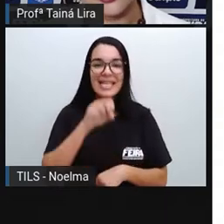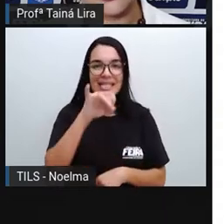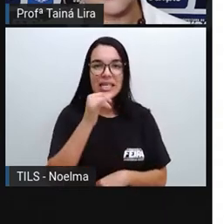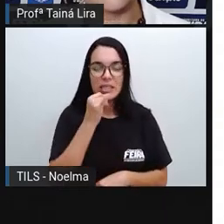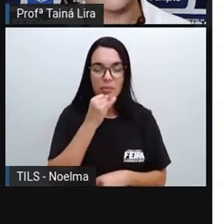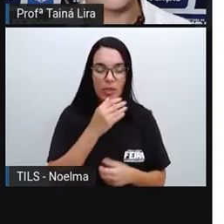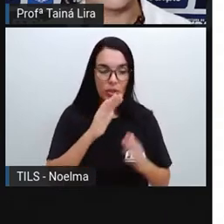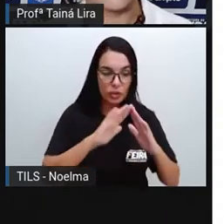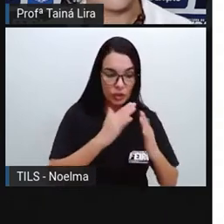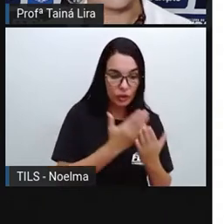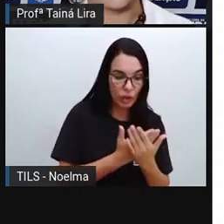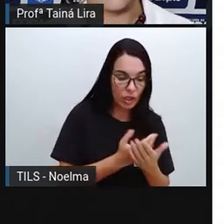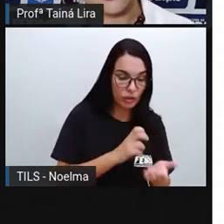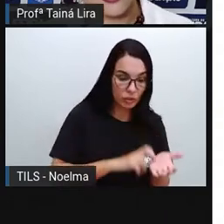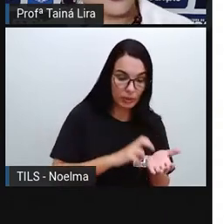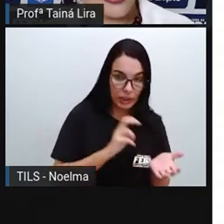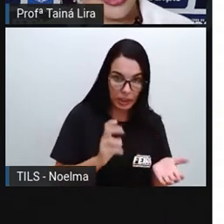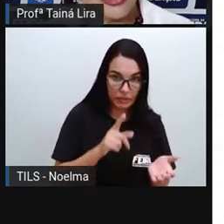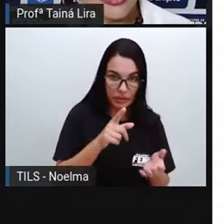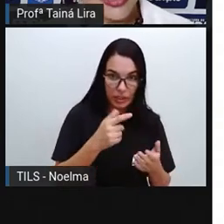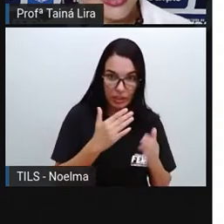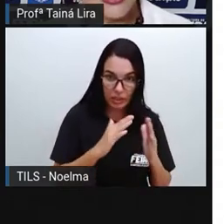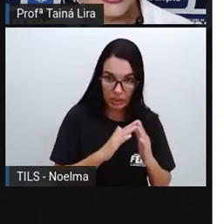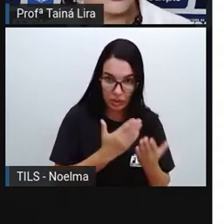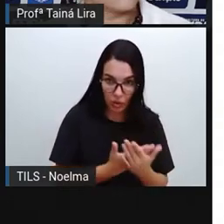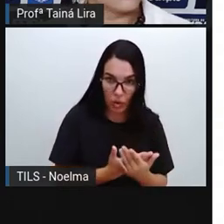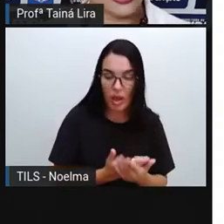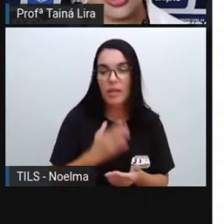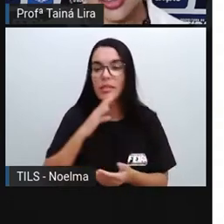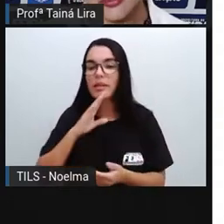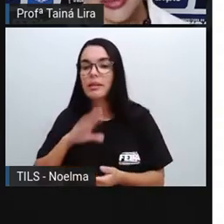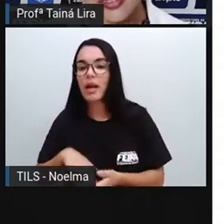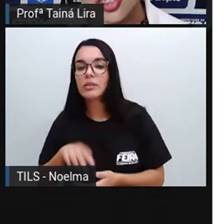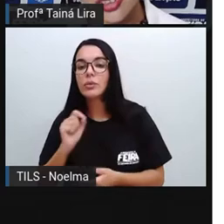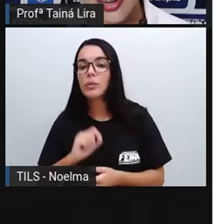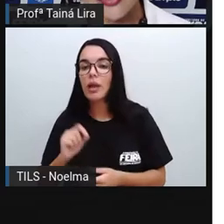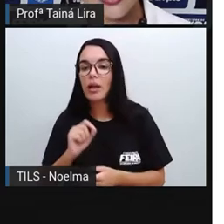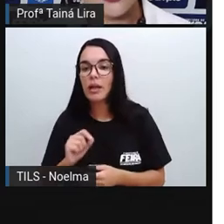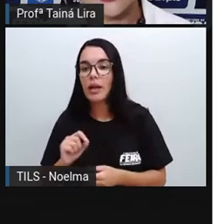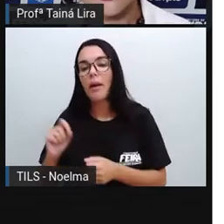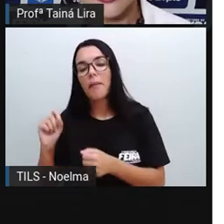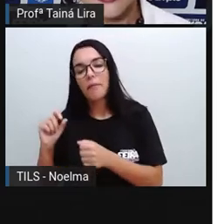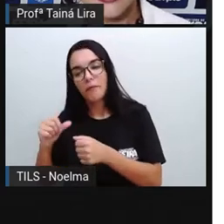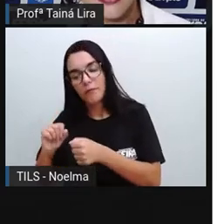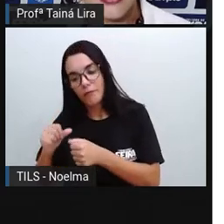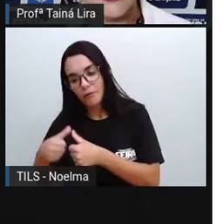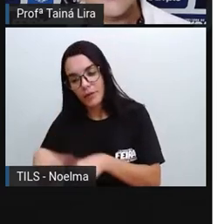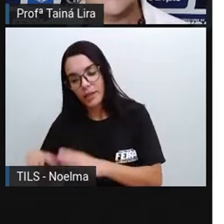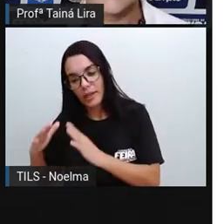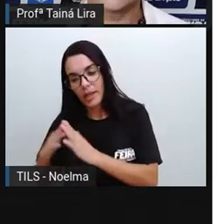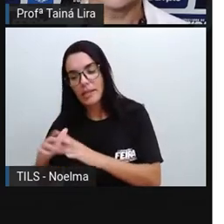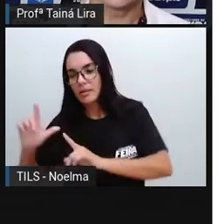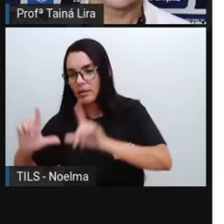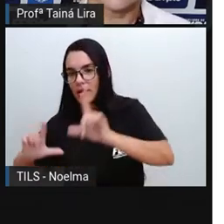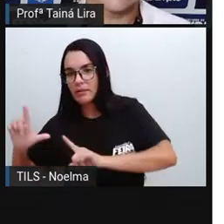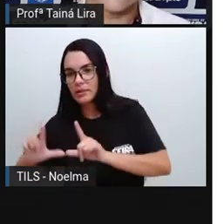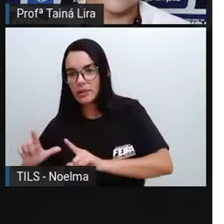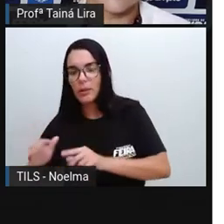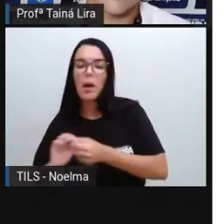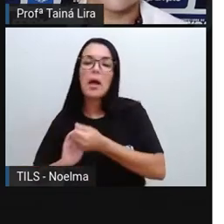pode de tarde aí, né? Assistir televisão. E de noite também assistir televisão. Tá? Então,